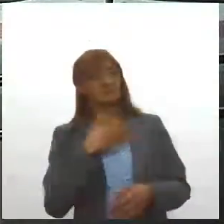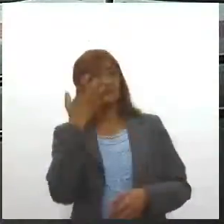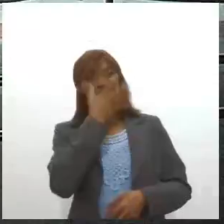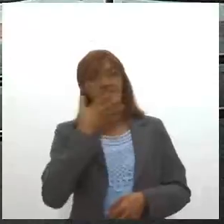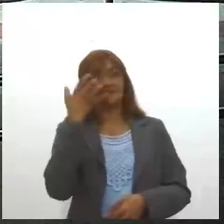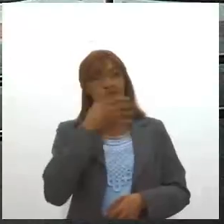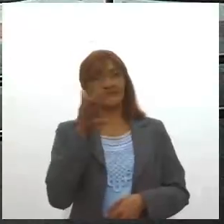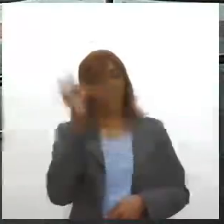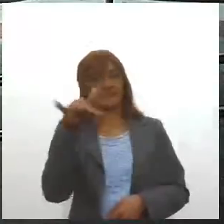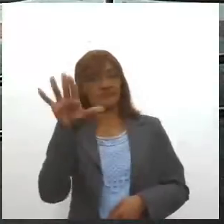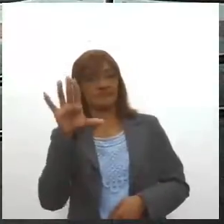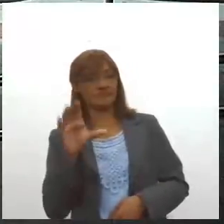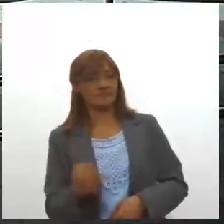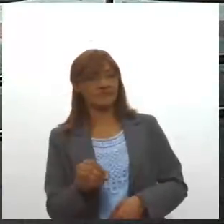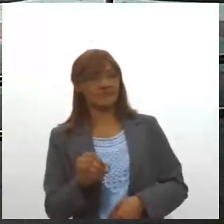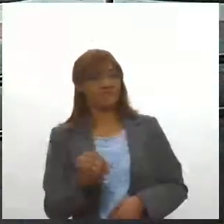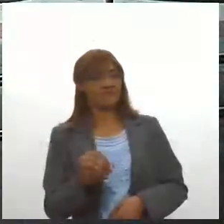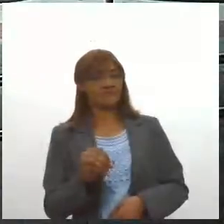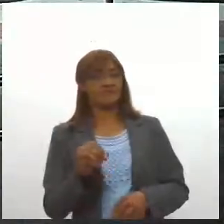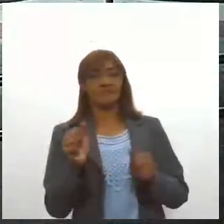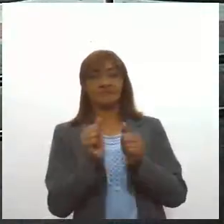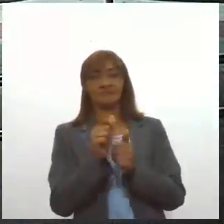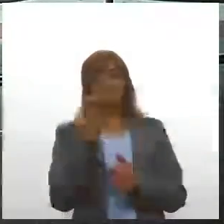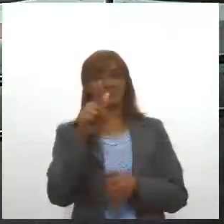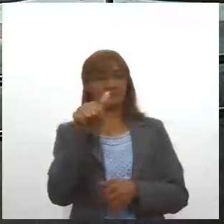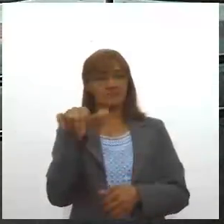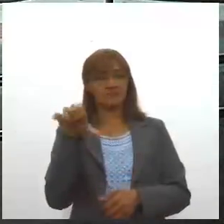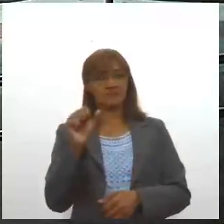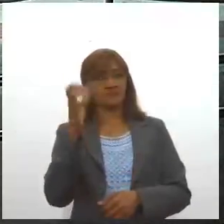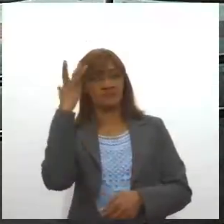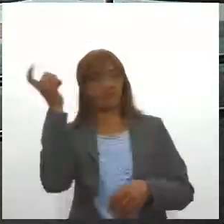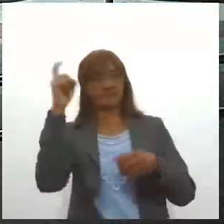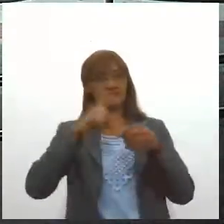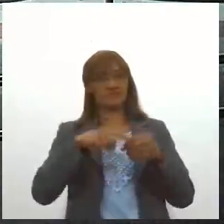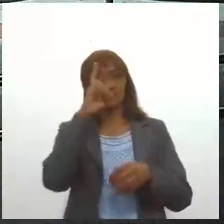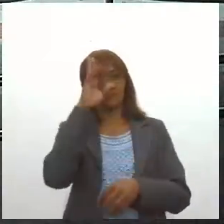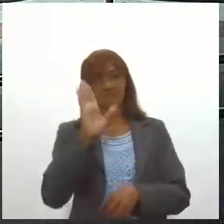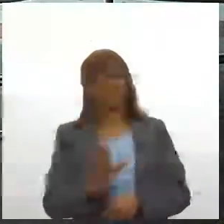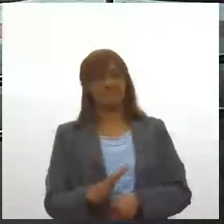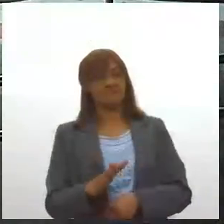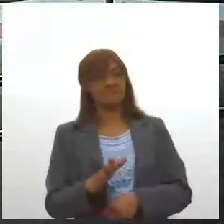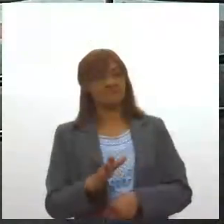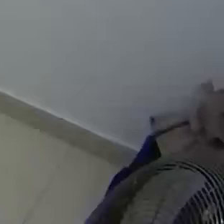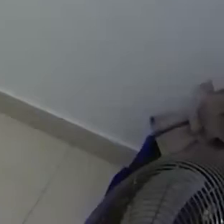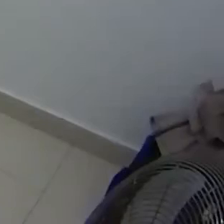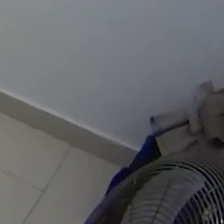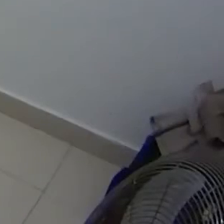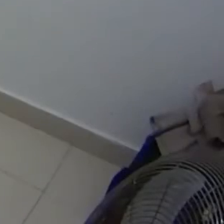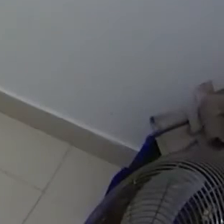Flávio Brito, acompanhado de Alex Marques. E eu volto amanhã, meio de meia, hein? Encontro mais do que marcado. Até lá.